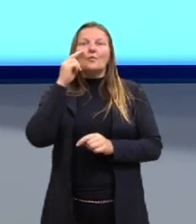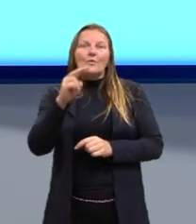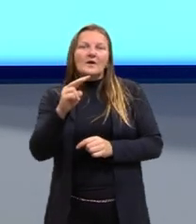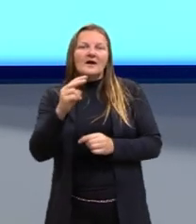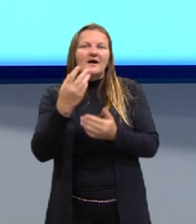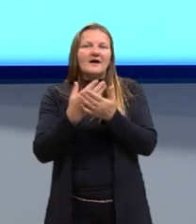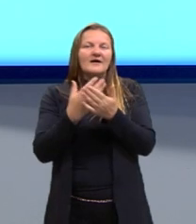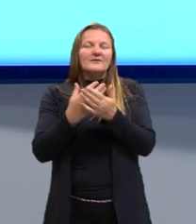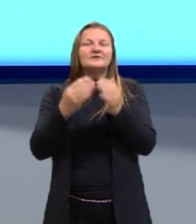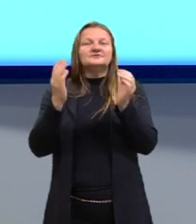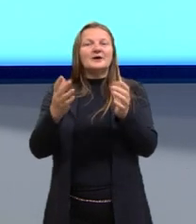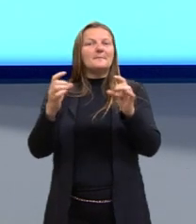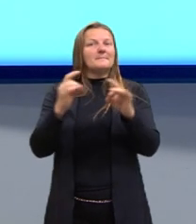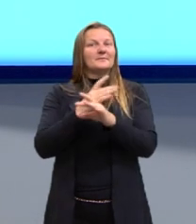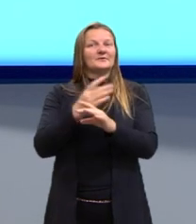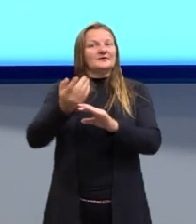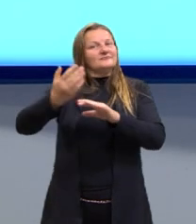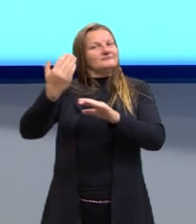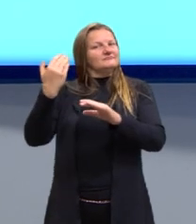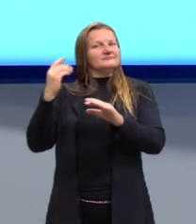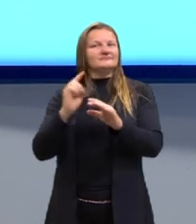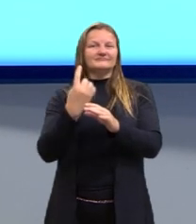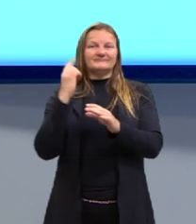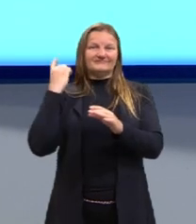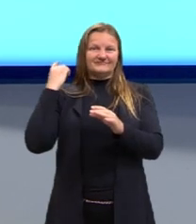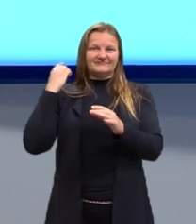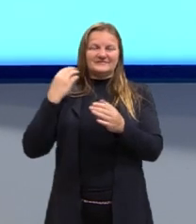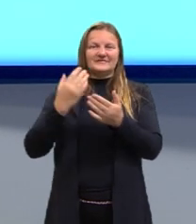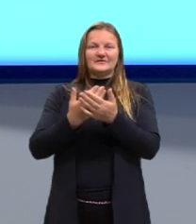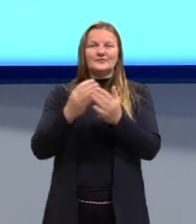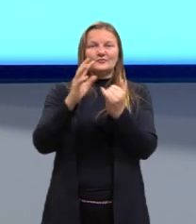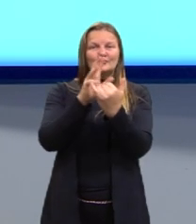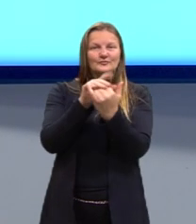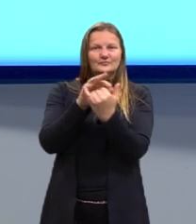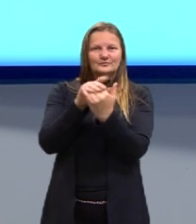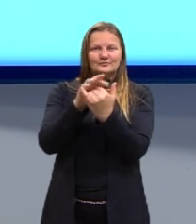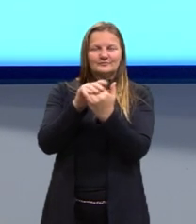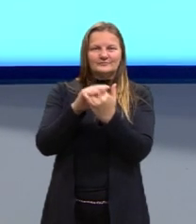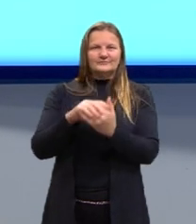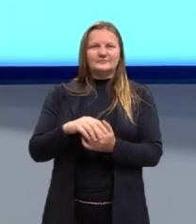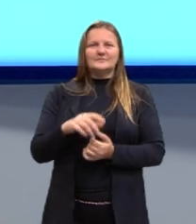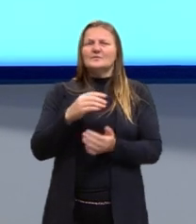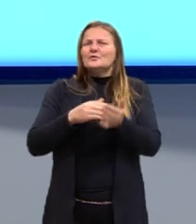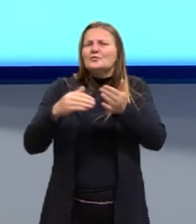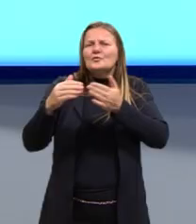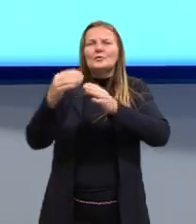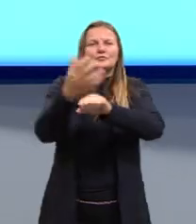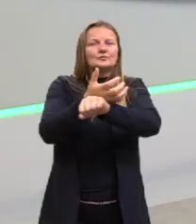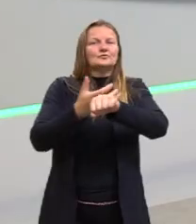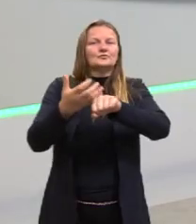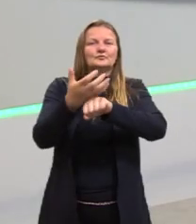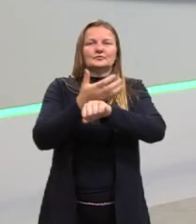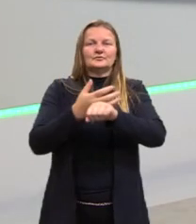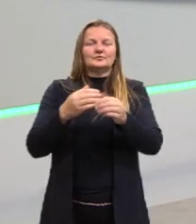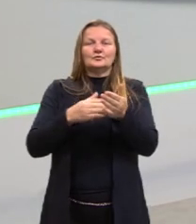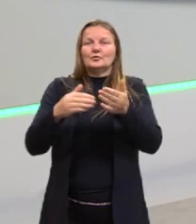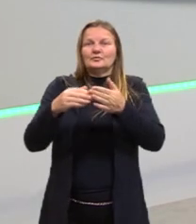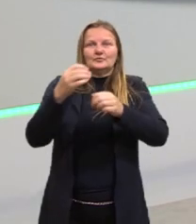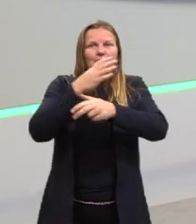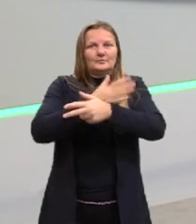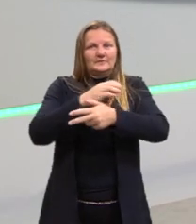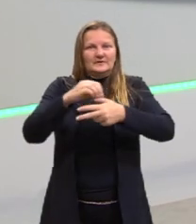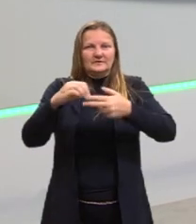assistir as aulas que já foram transmitidas, que já estão lá no YouTube. Isso vale para todos os componentes do pré-enem.